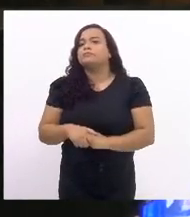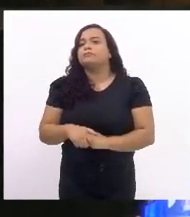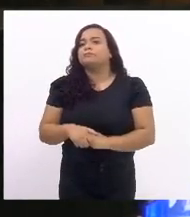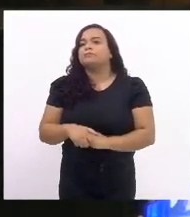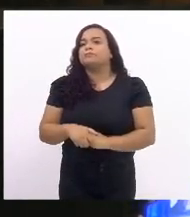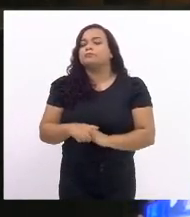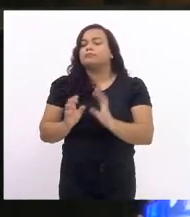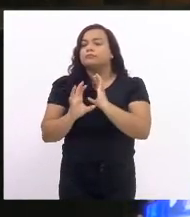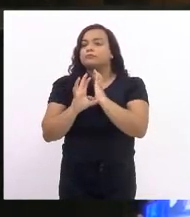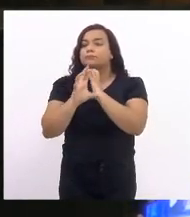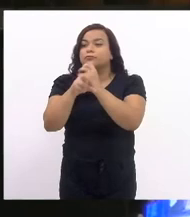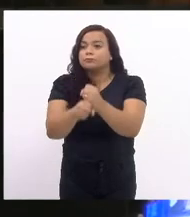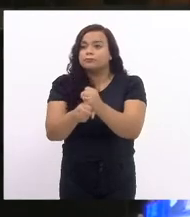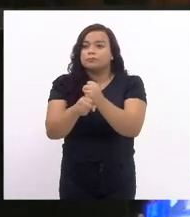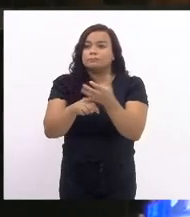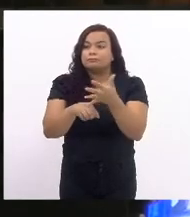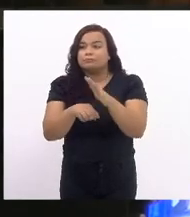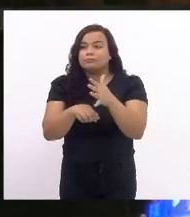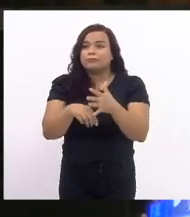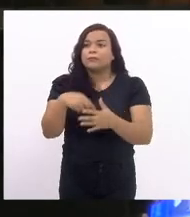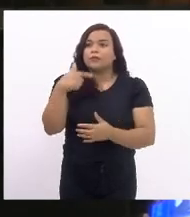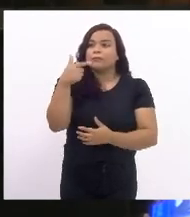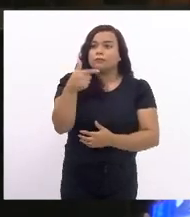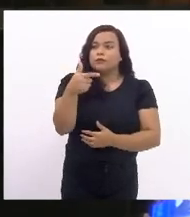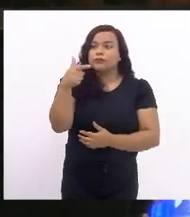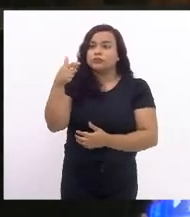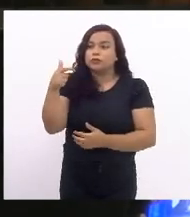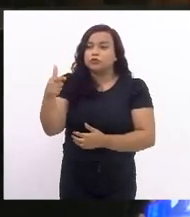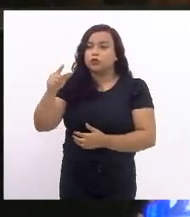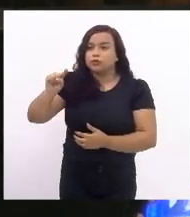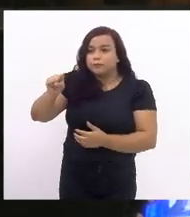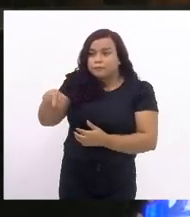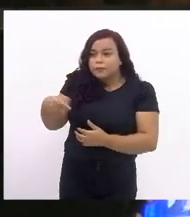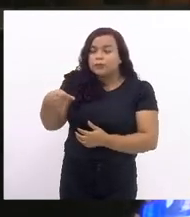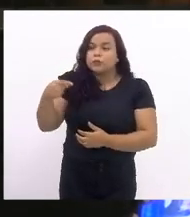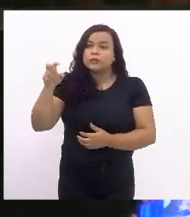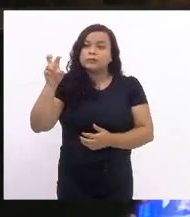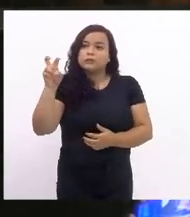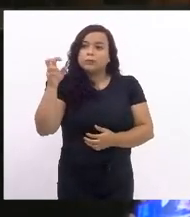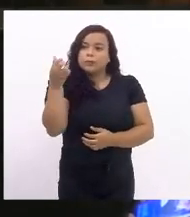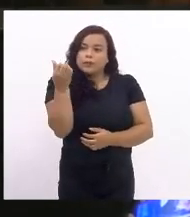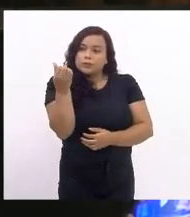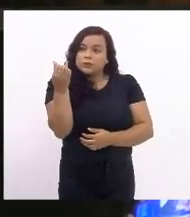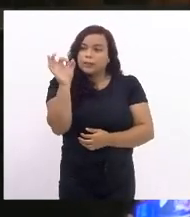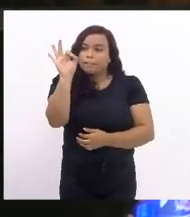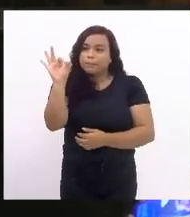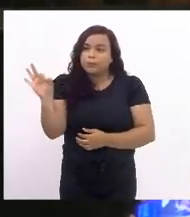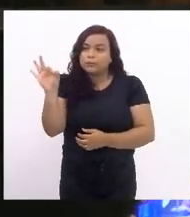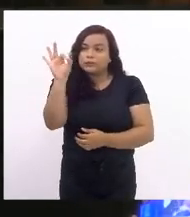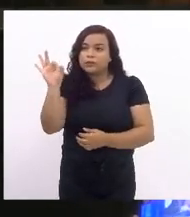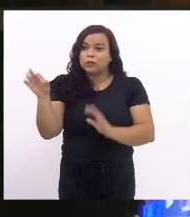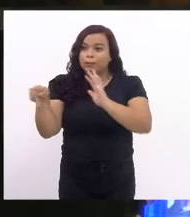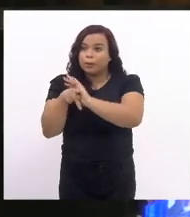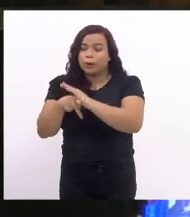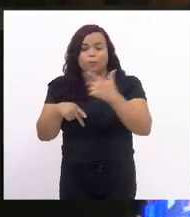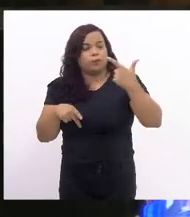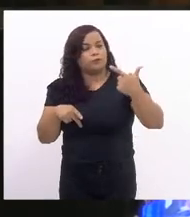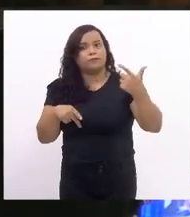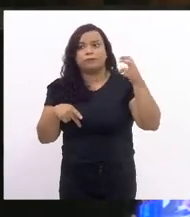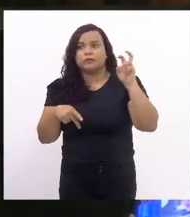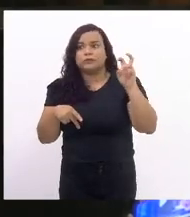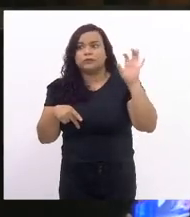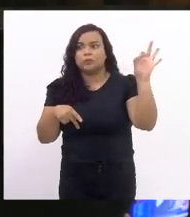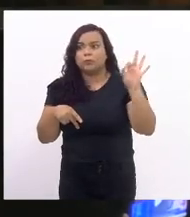aproximadamente 22,56% dos 25% que são